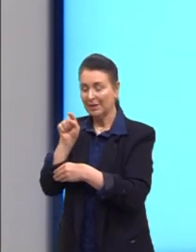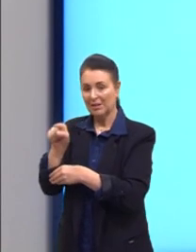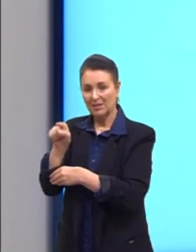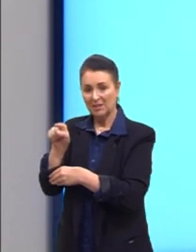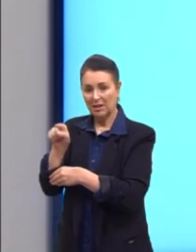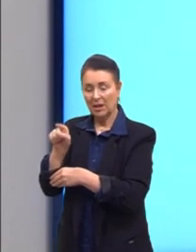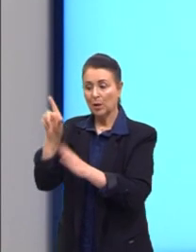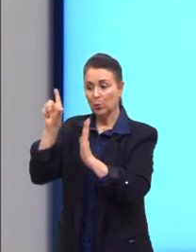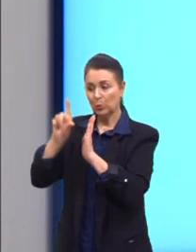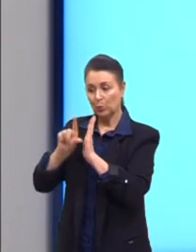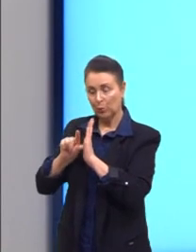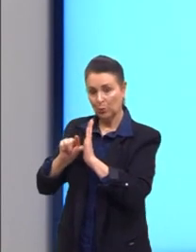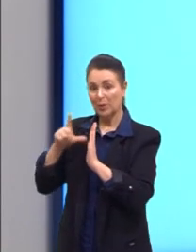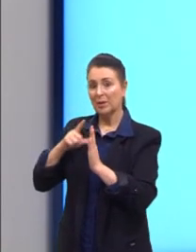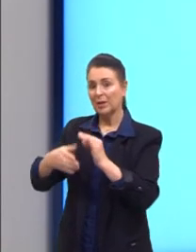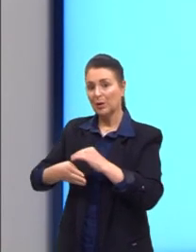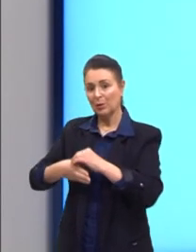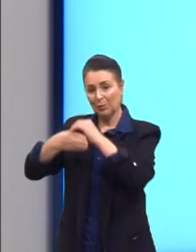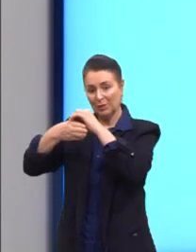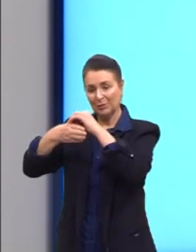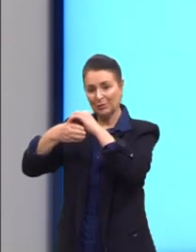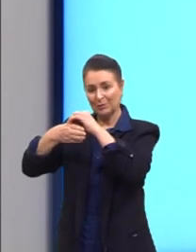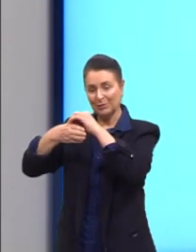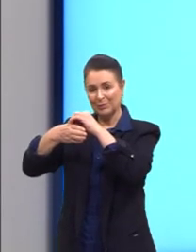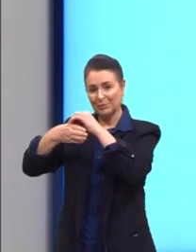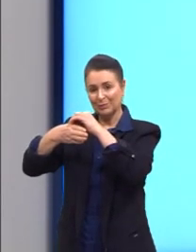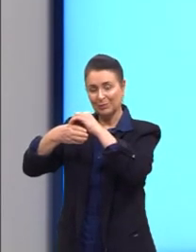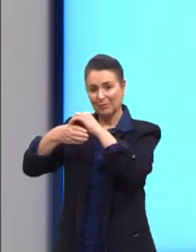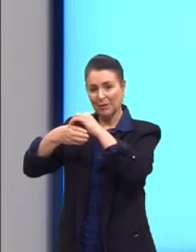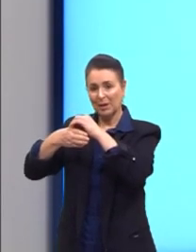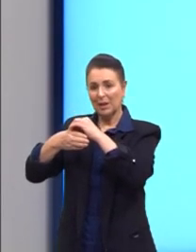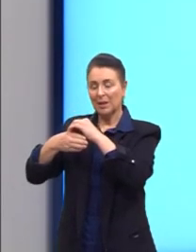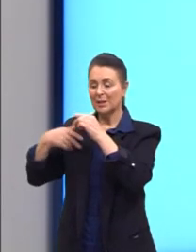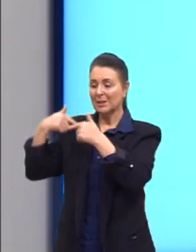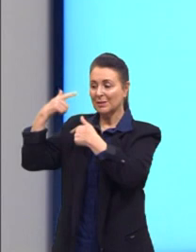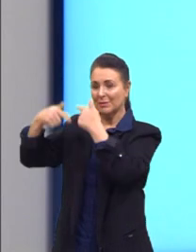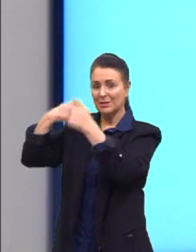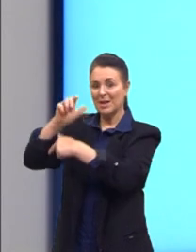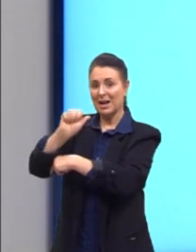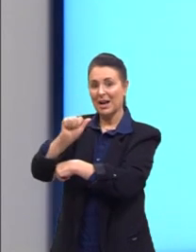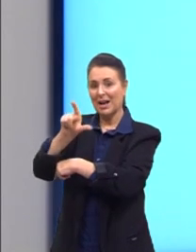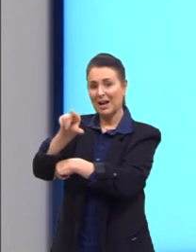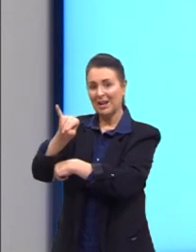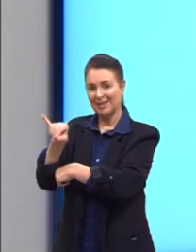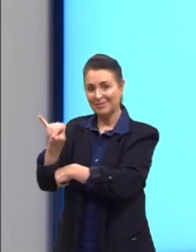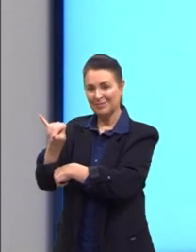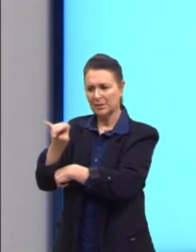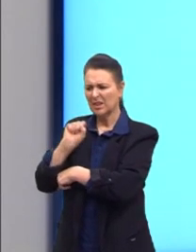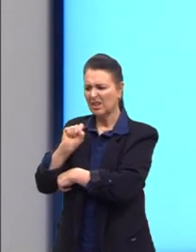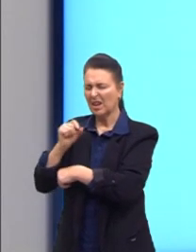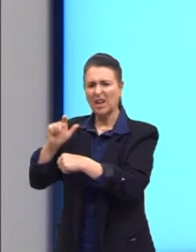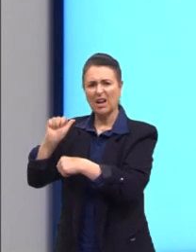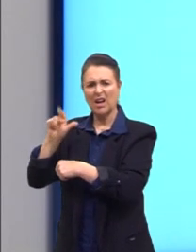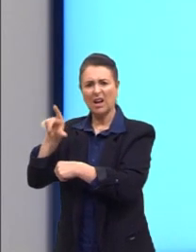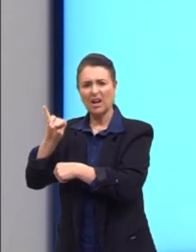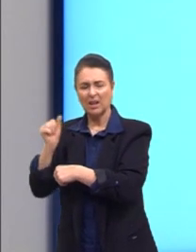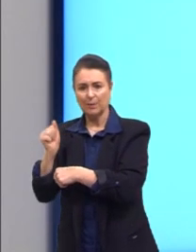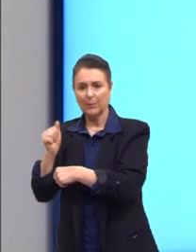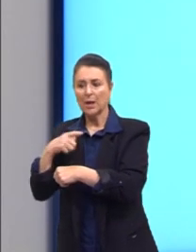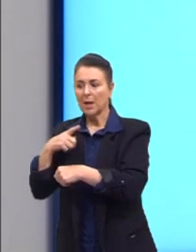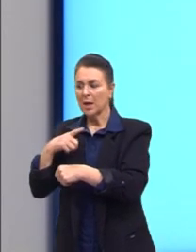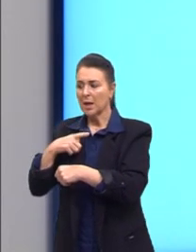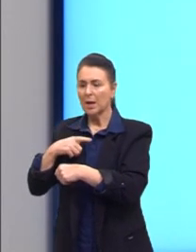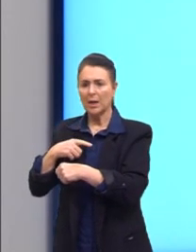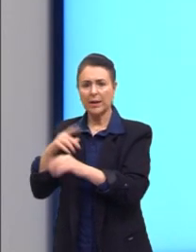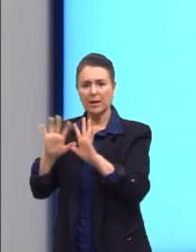eles são liderados principalmente pelos descendentes de Ali. Quem são Ali? Ali foi o genro de